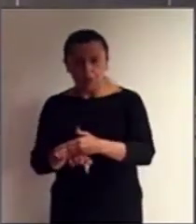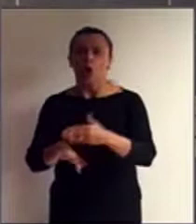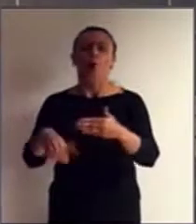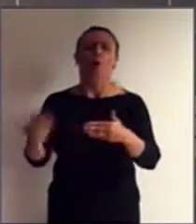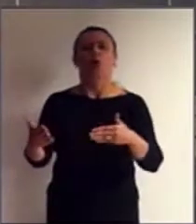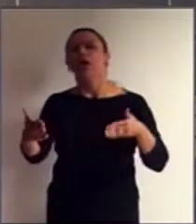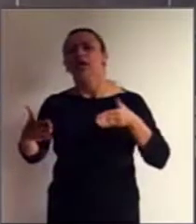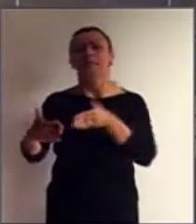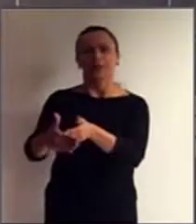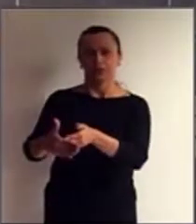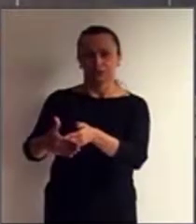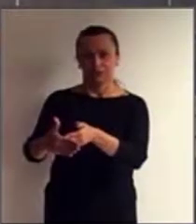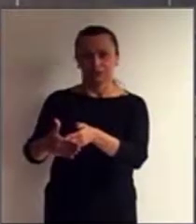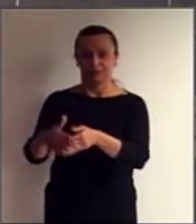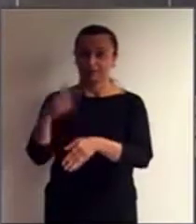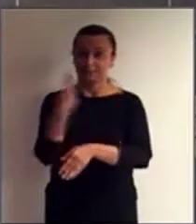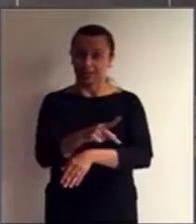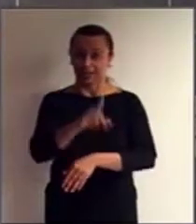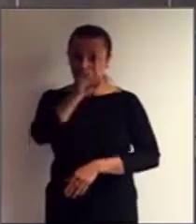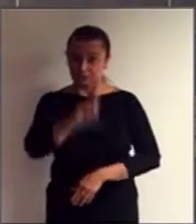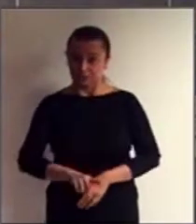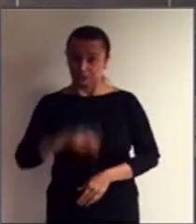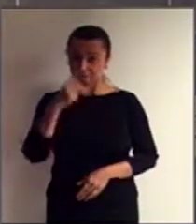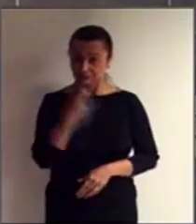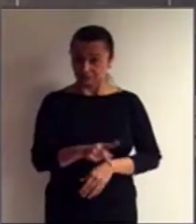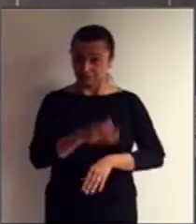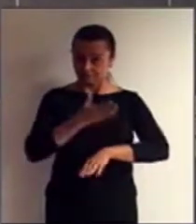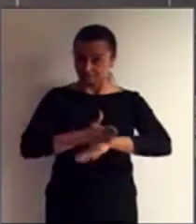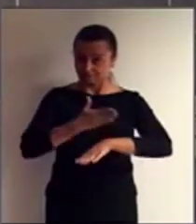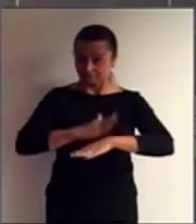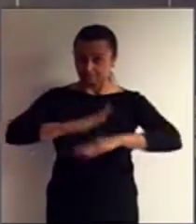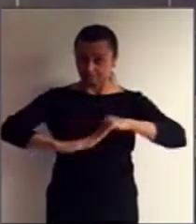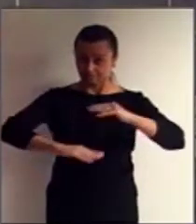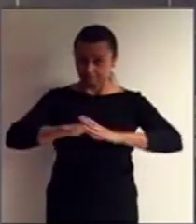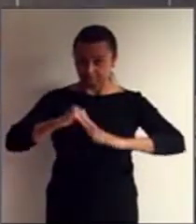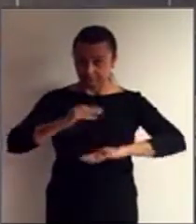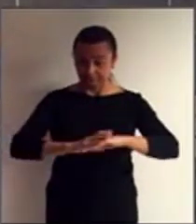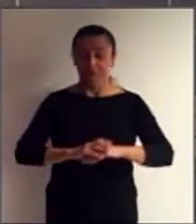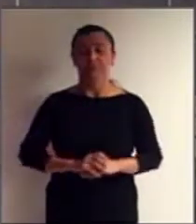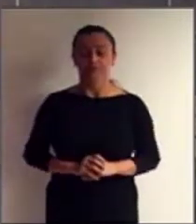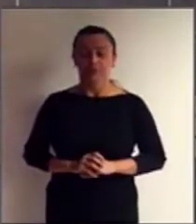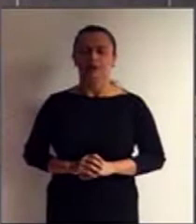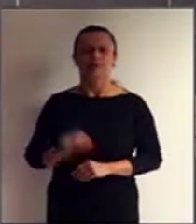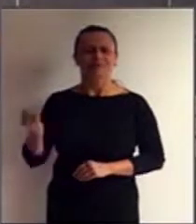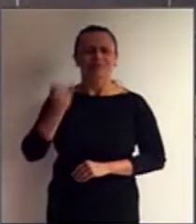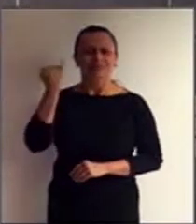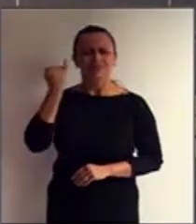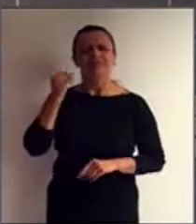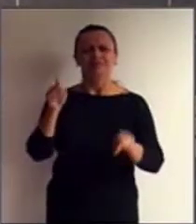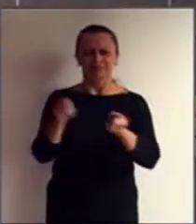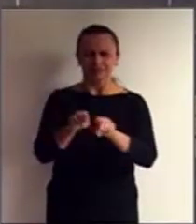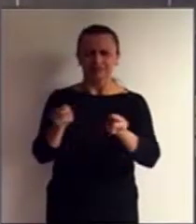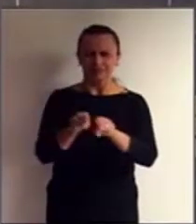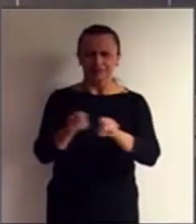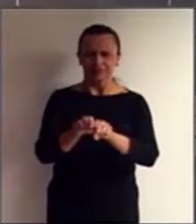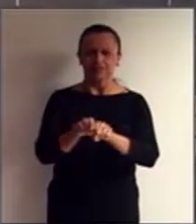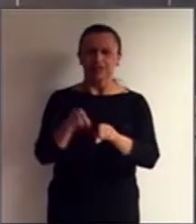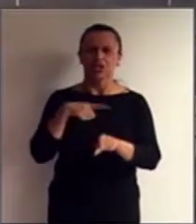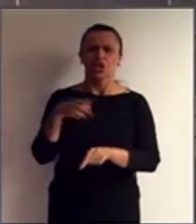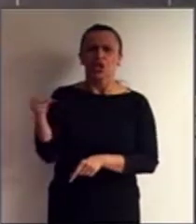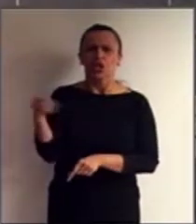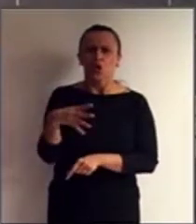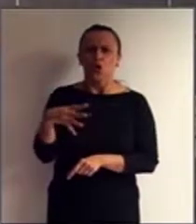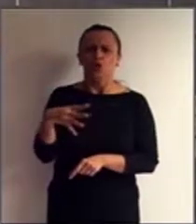direitos. Pois, muito bem, é importante que se diga também que esse novo modelo